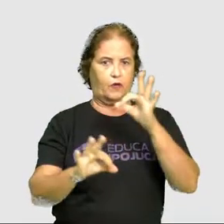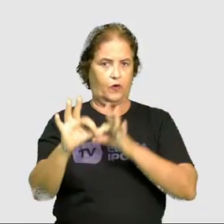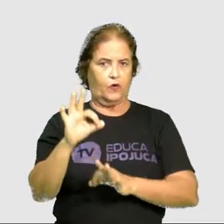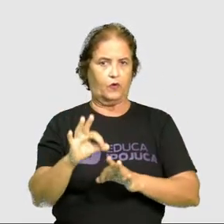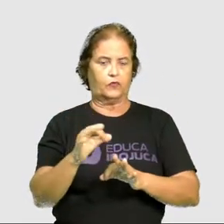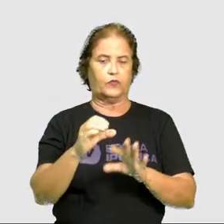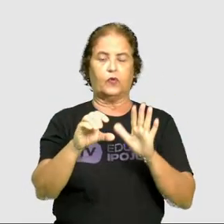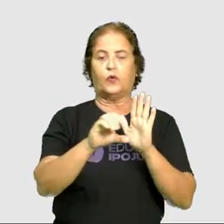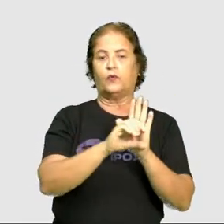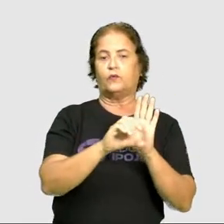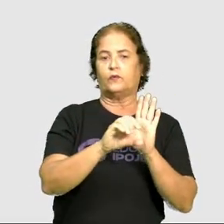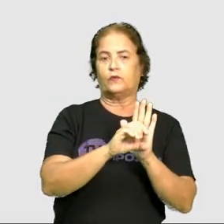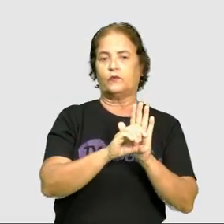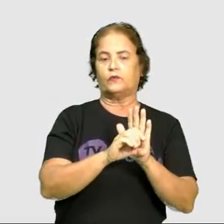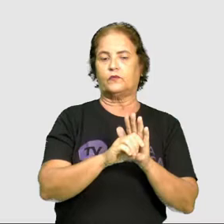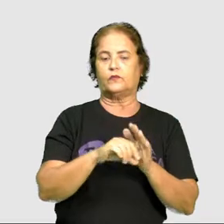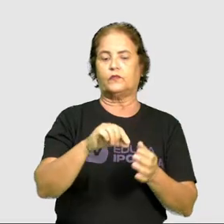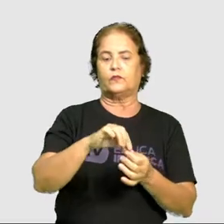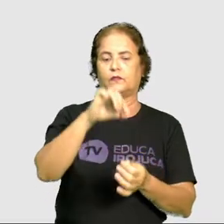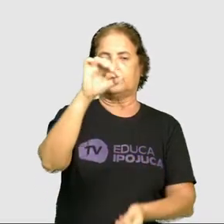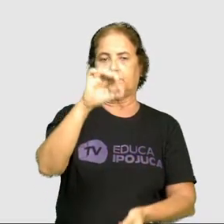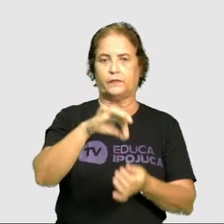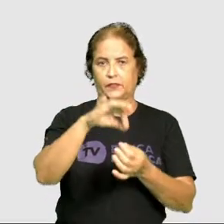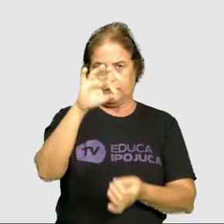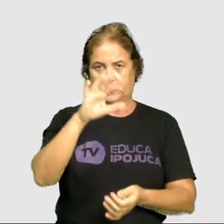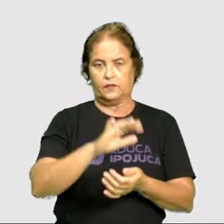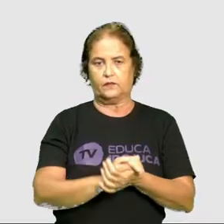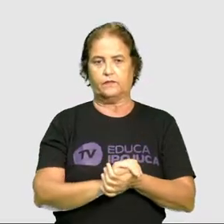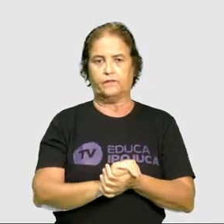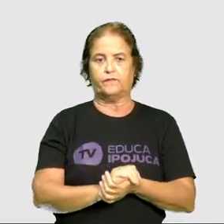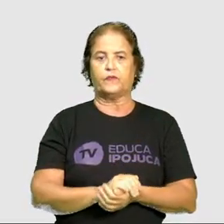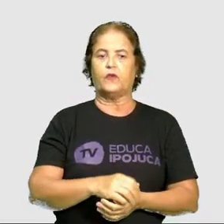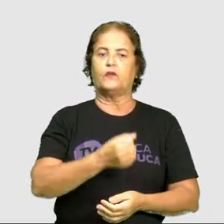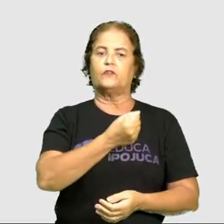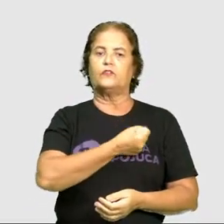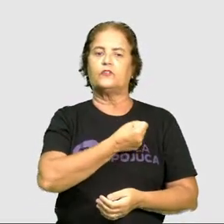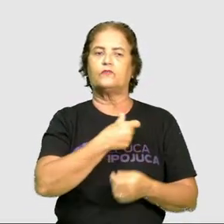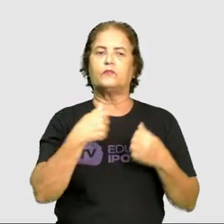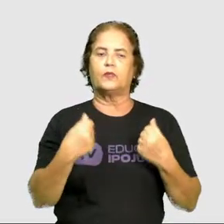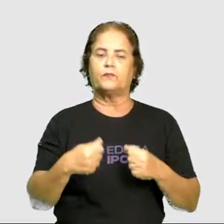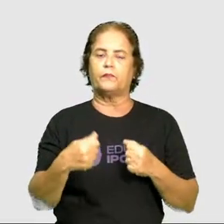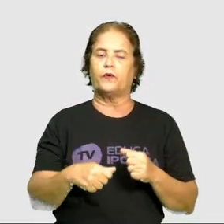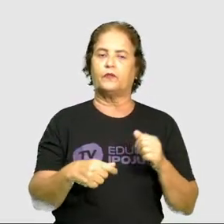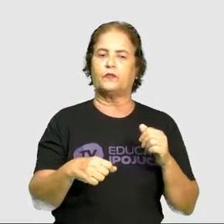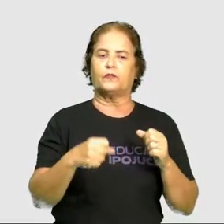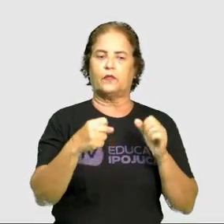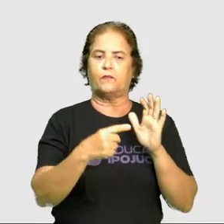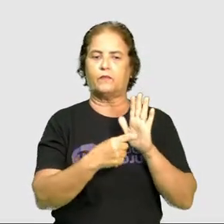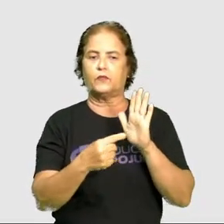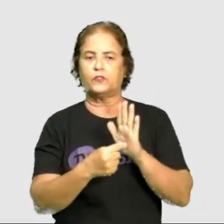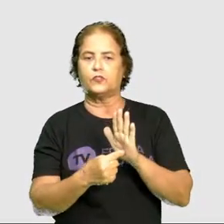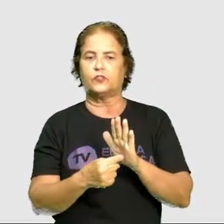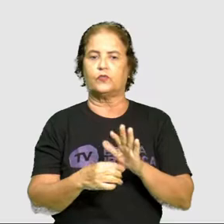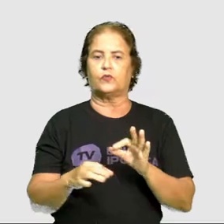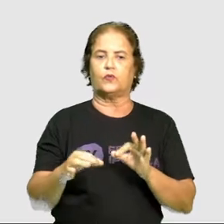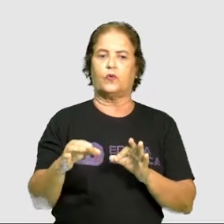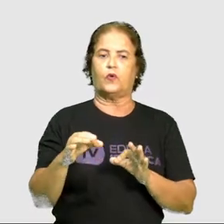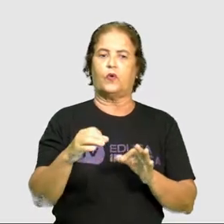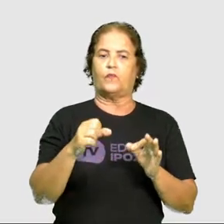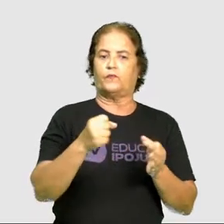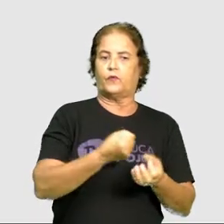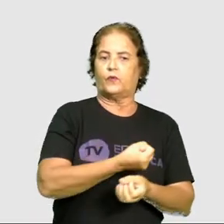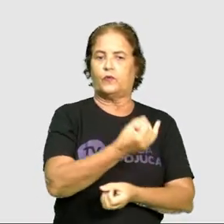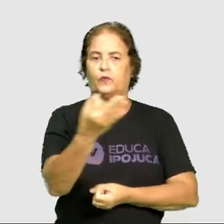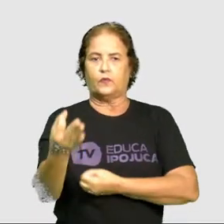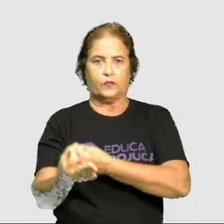e a medida. Portanto, os números, eles podem estar representados como contagem, ordem, código